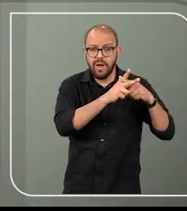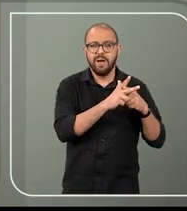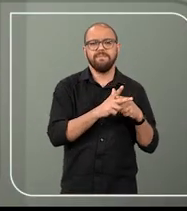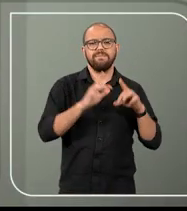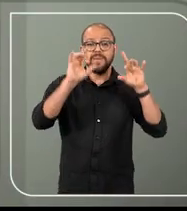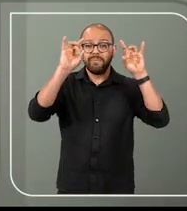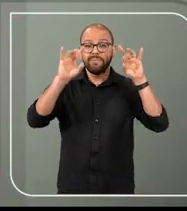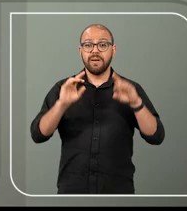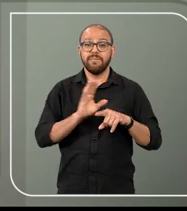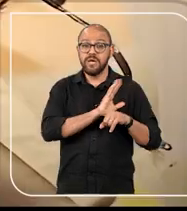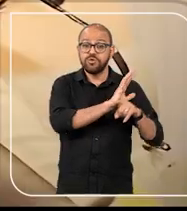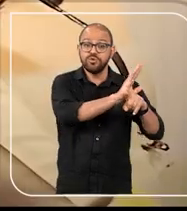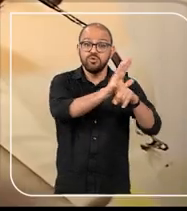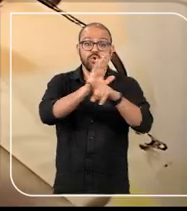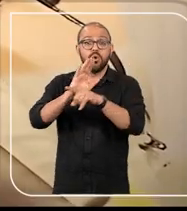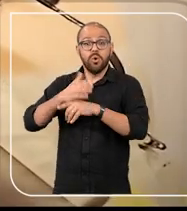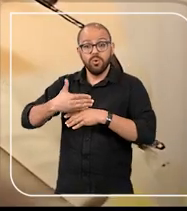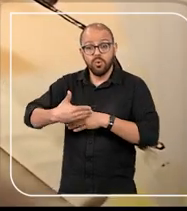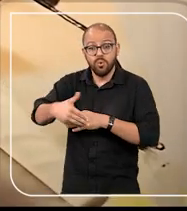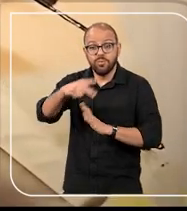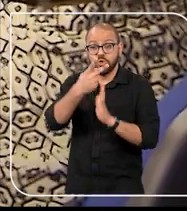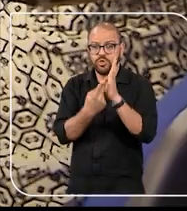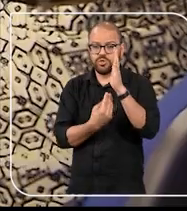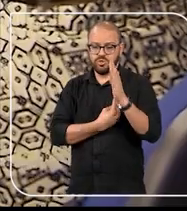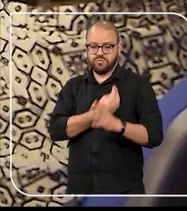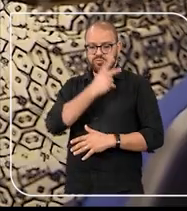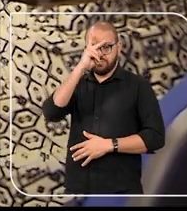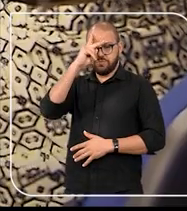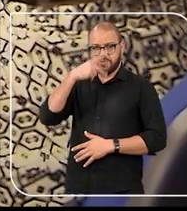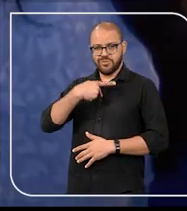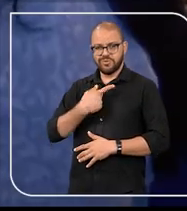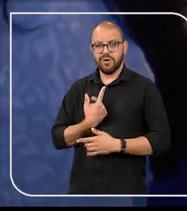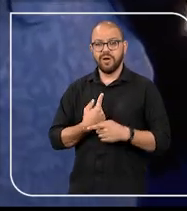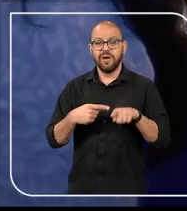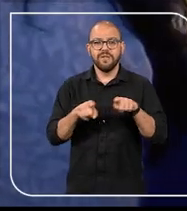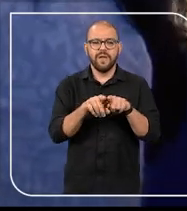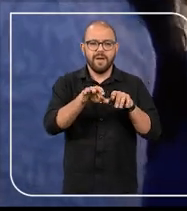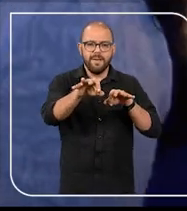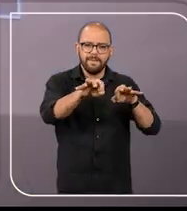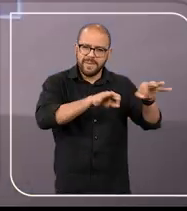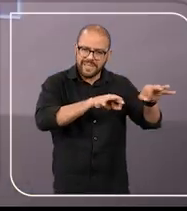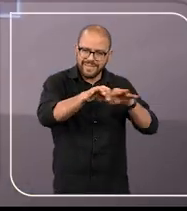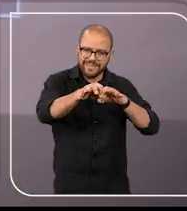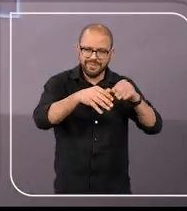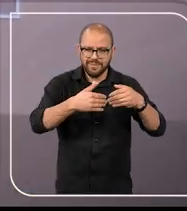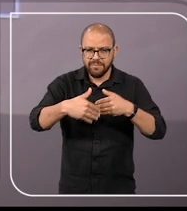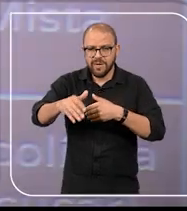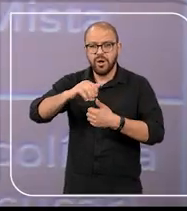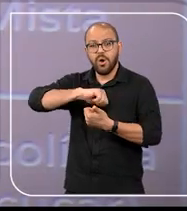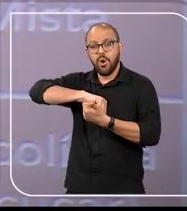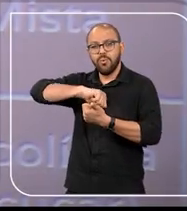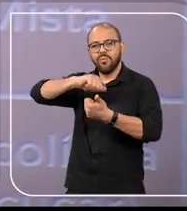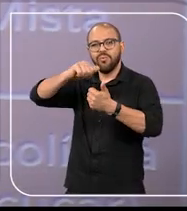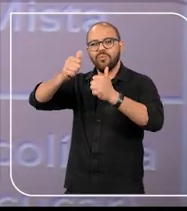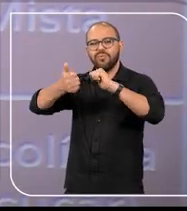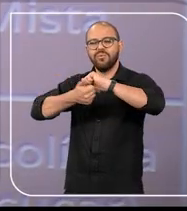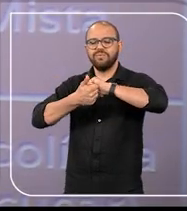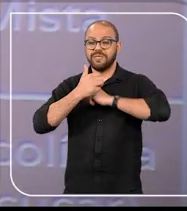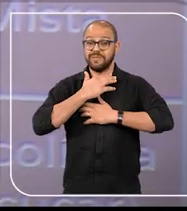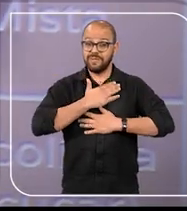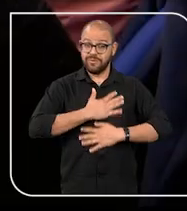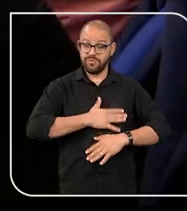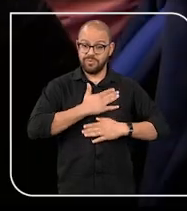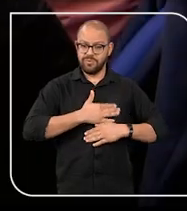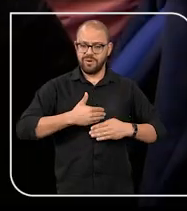ferramentas práticas para ajudar na construção de um projeto de vida pessoal e no planejamento para uma transição